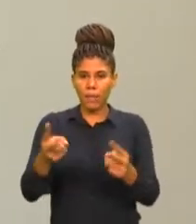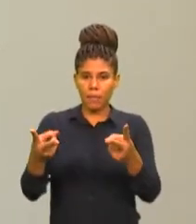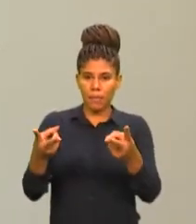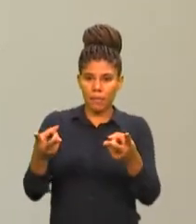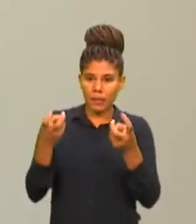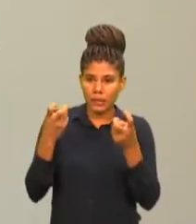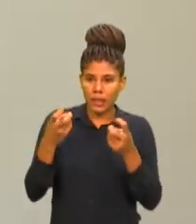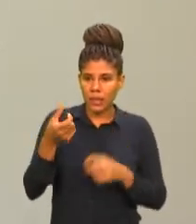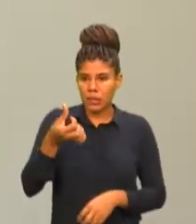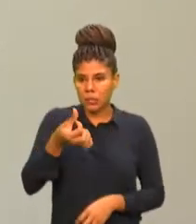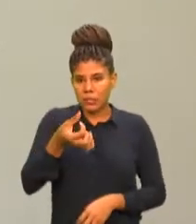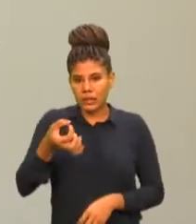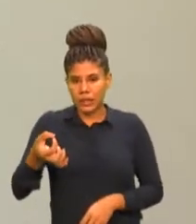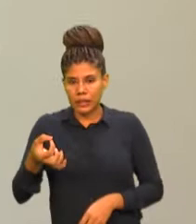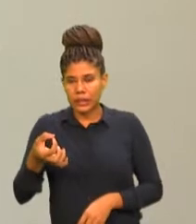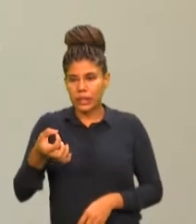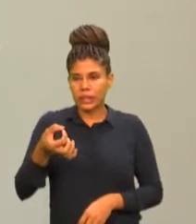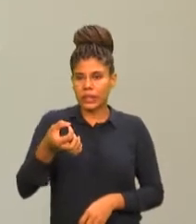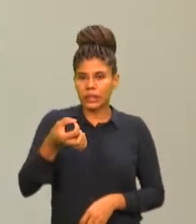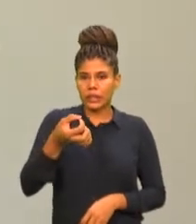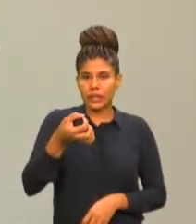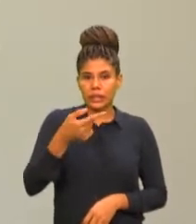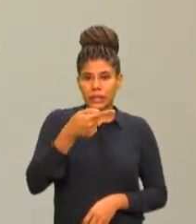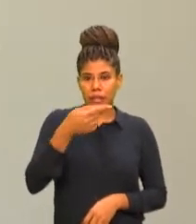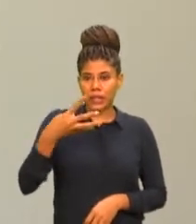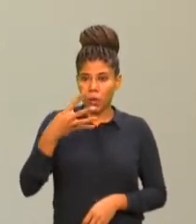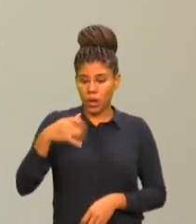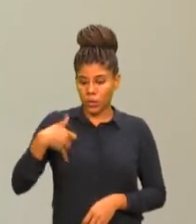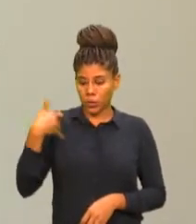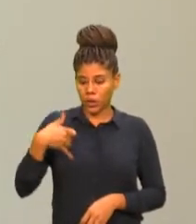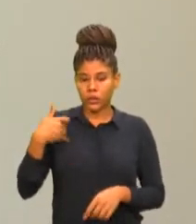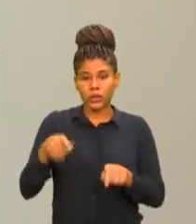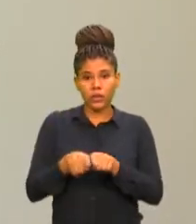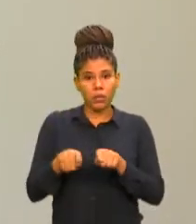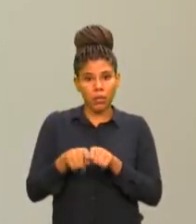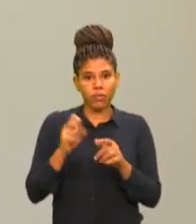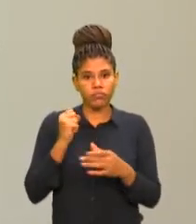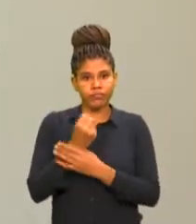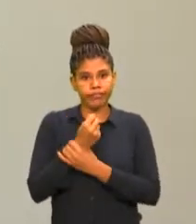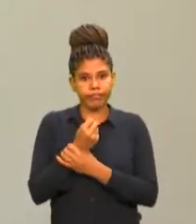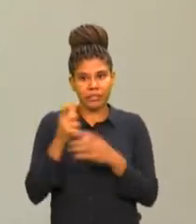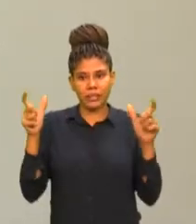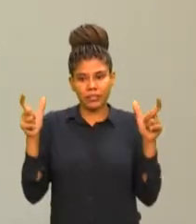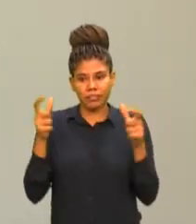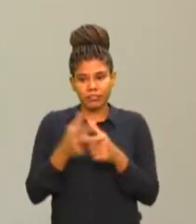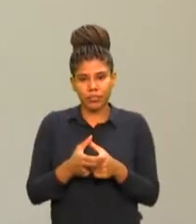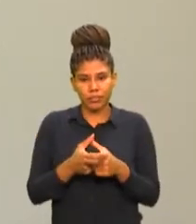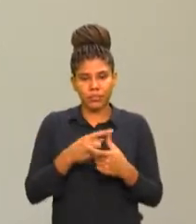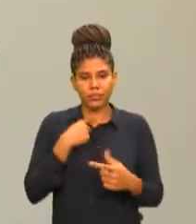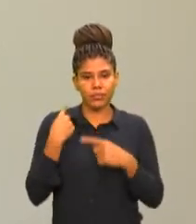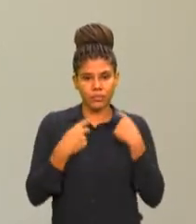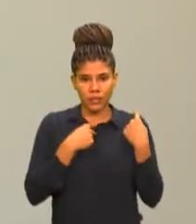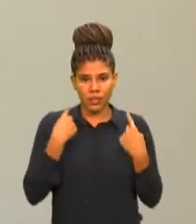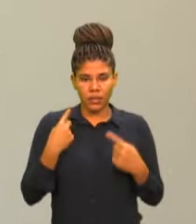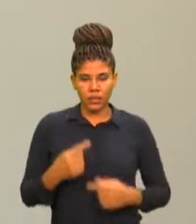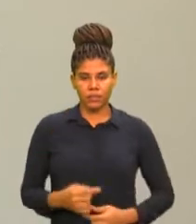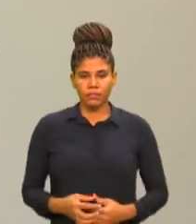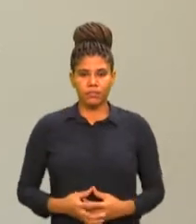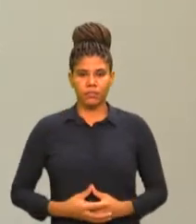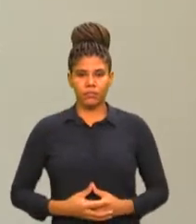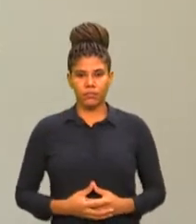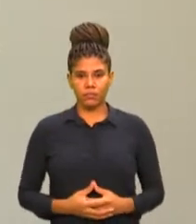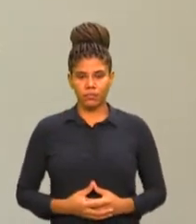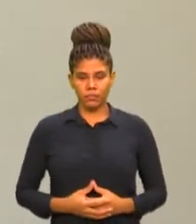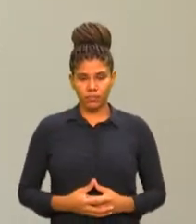74 anos que também passou a desenvolver tanto uma queda da incidência de casos quanto também de mortes e no conjunto